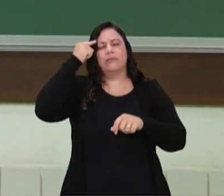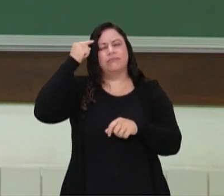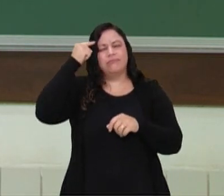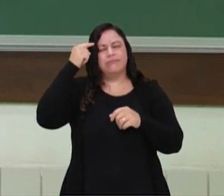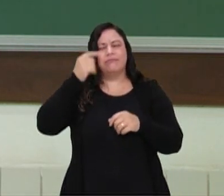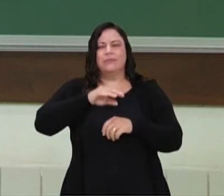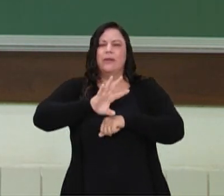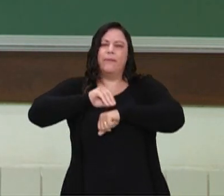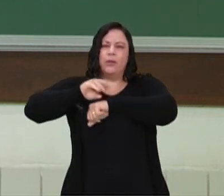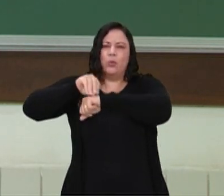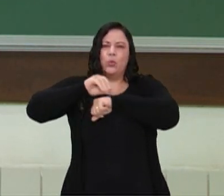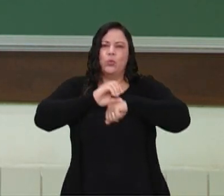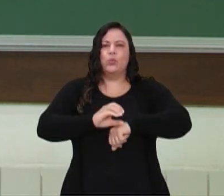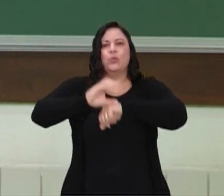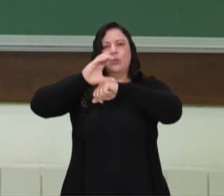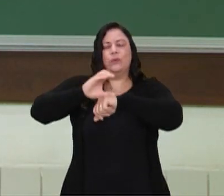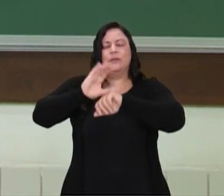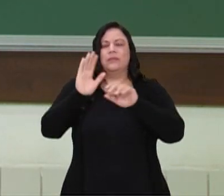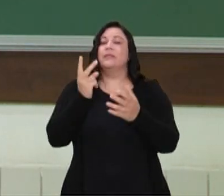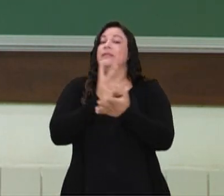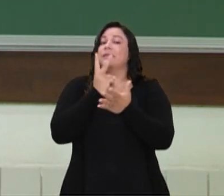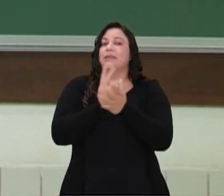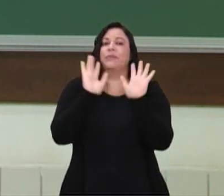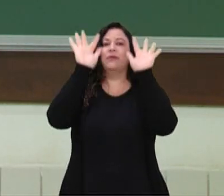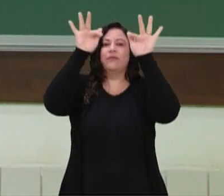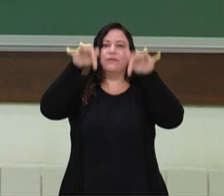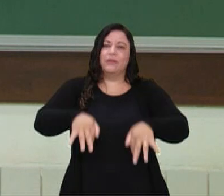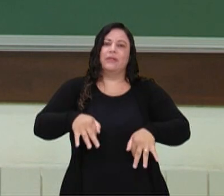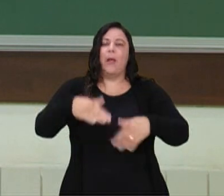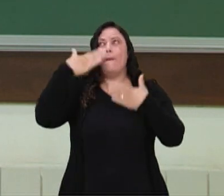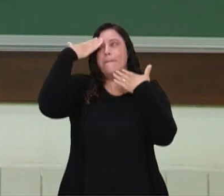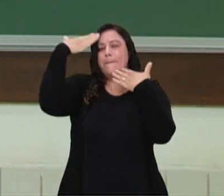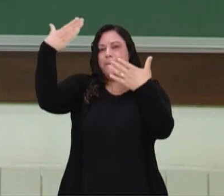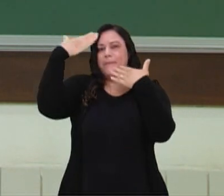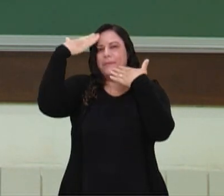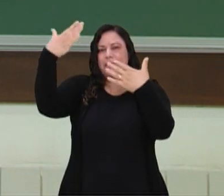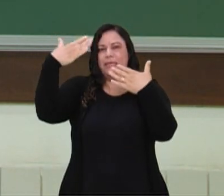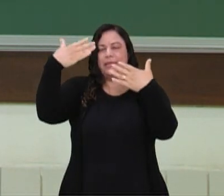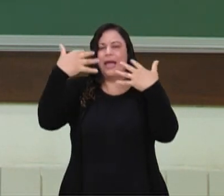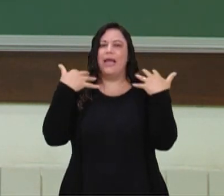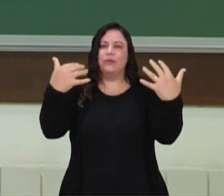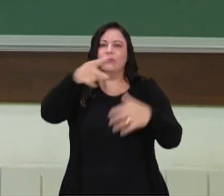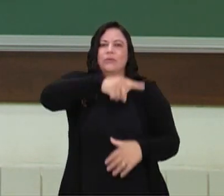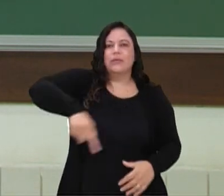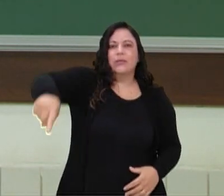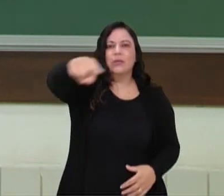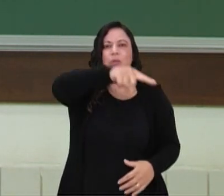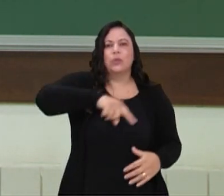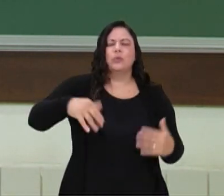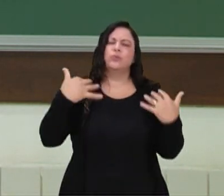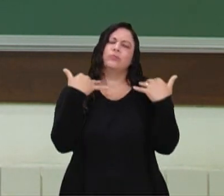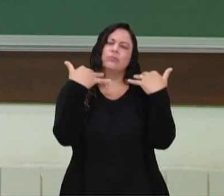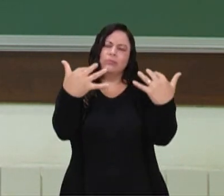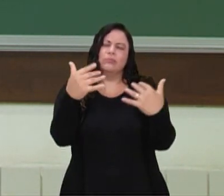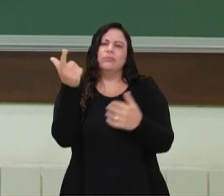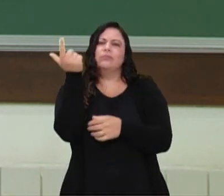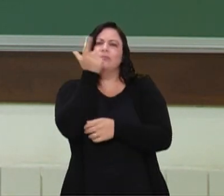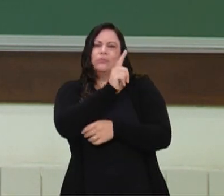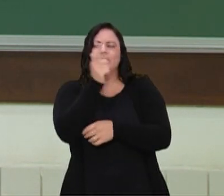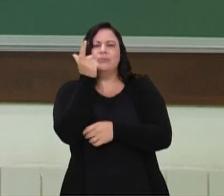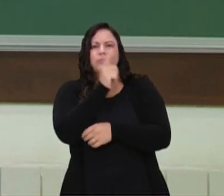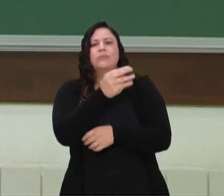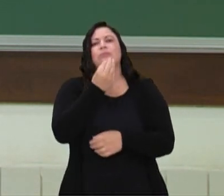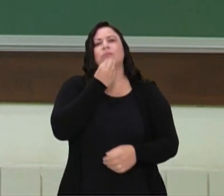de vocês. E como eu sempre finalizo a minha aula, gratidão a todos por estarem aqui, por eu ter ganho e ter tido a